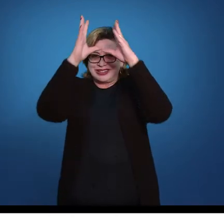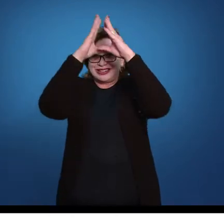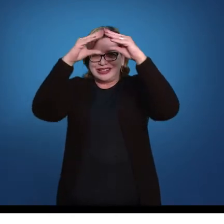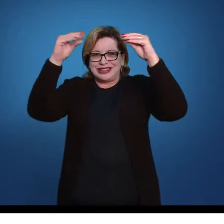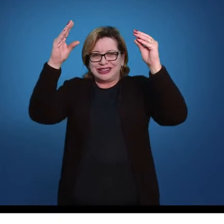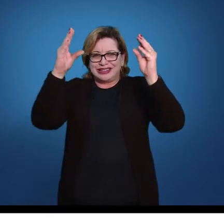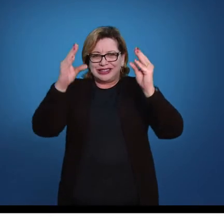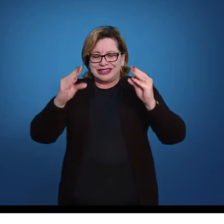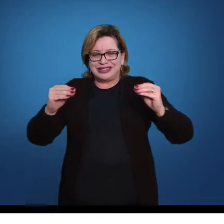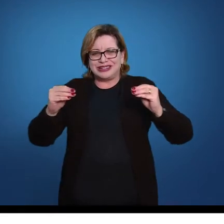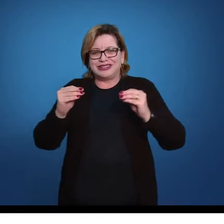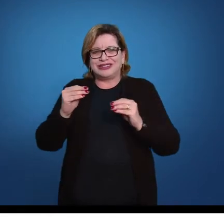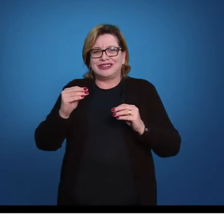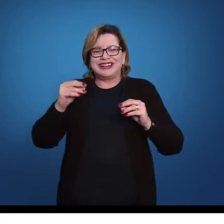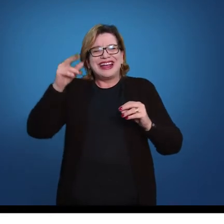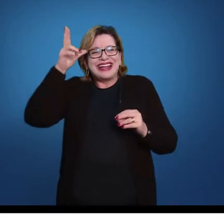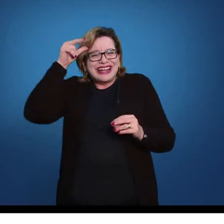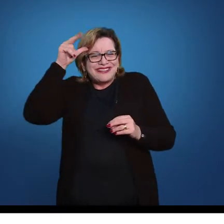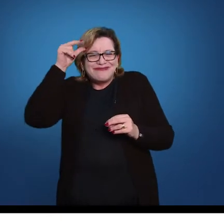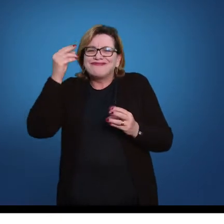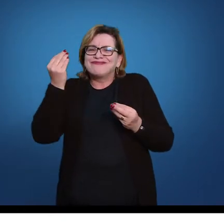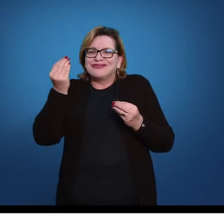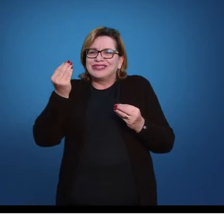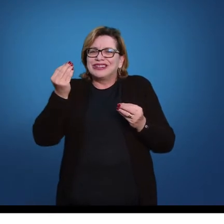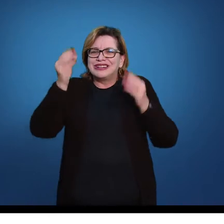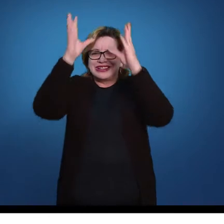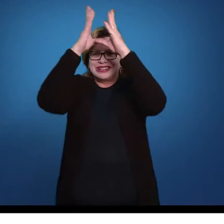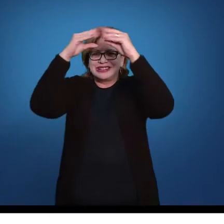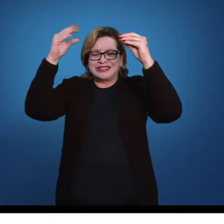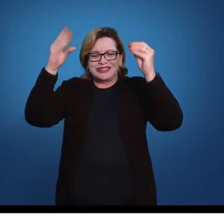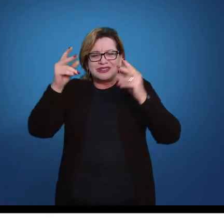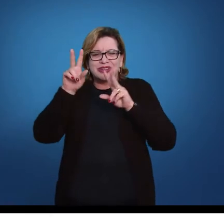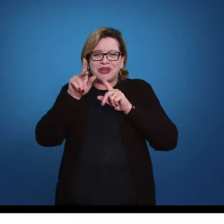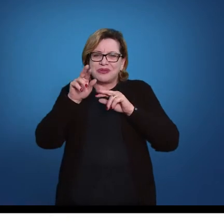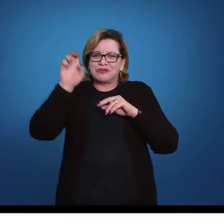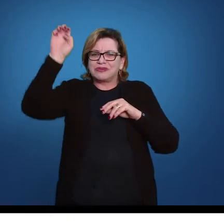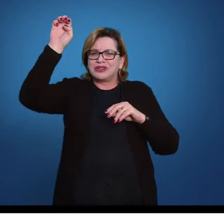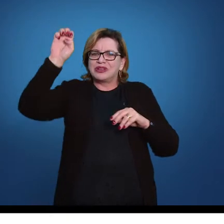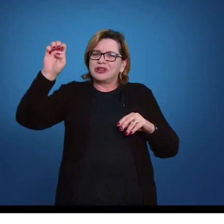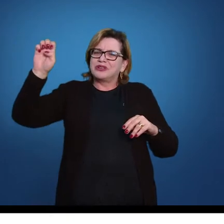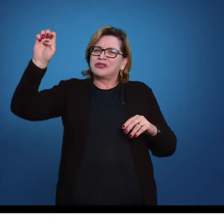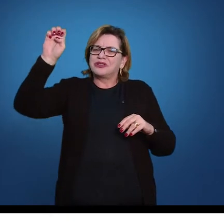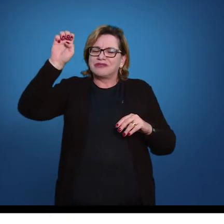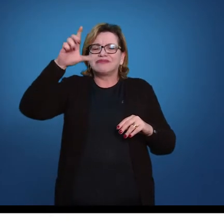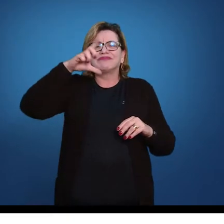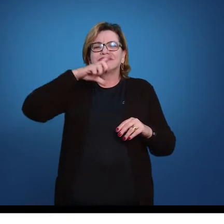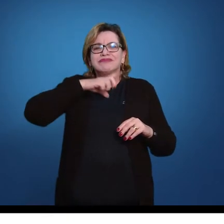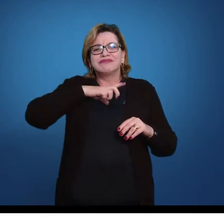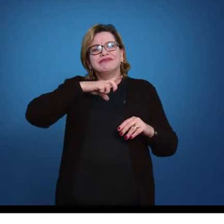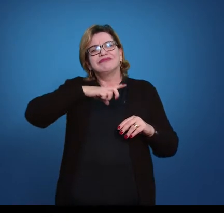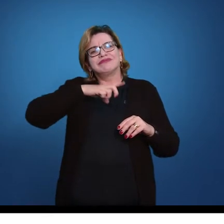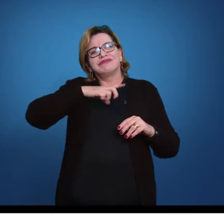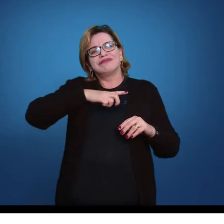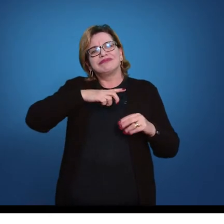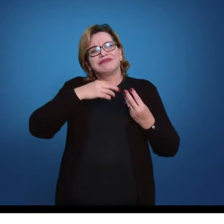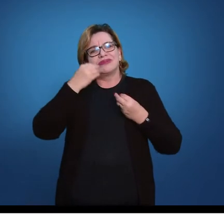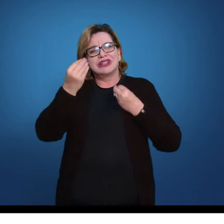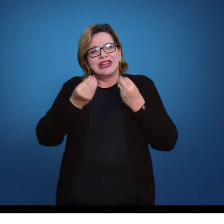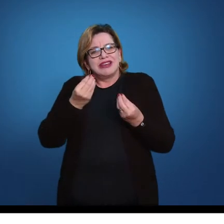de cavalinhos, era o circo, assim como o circo europeu, que contava com grande